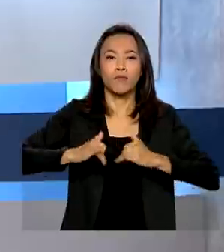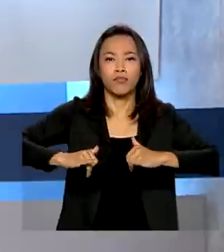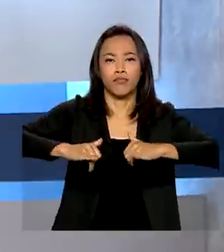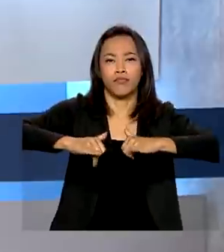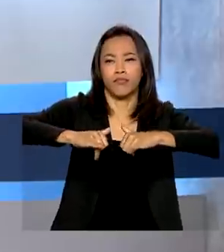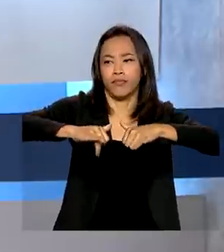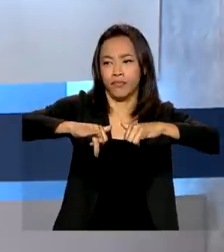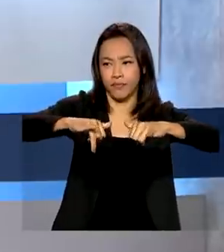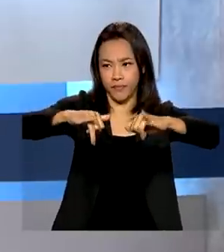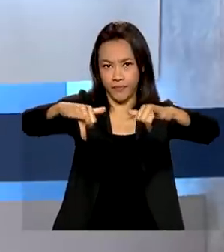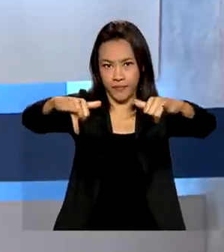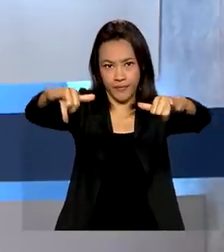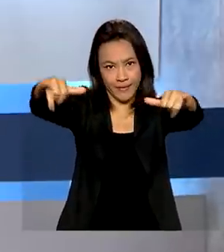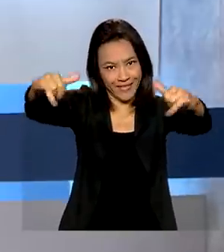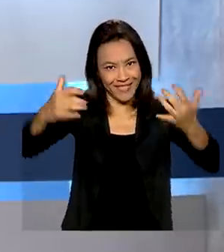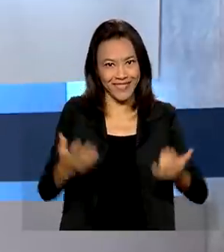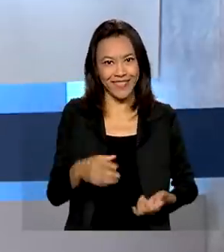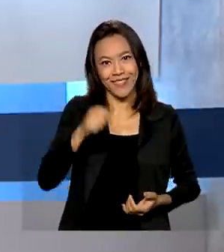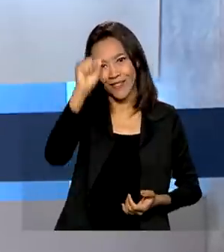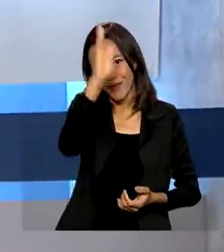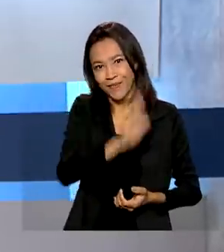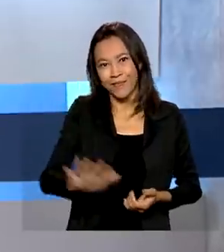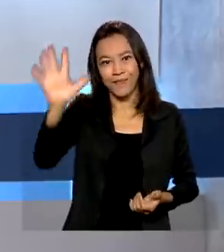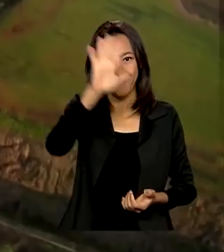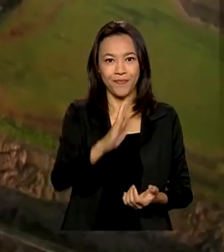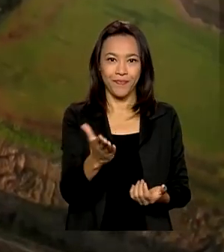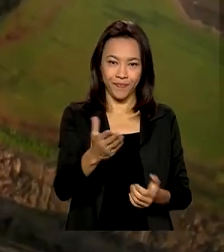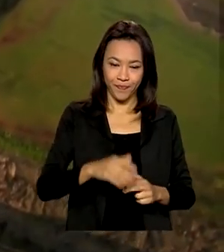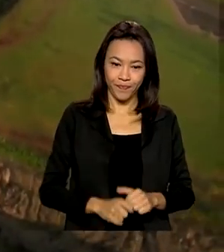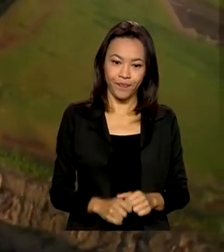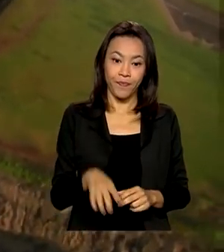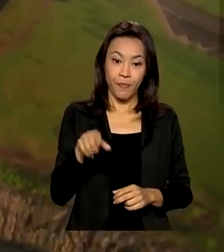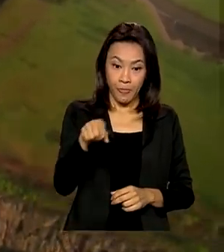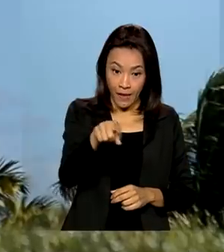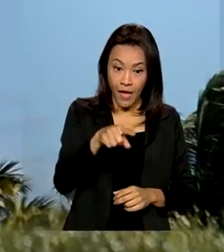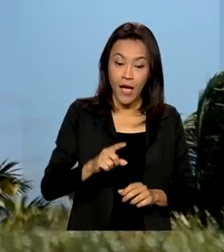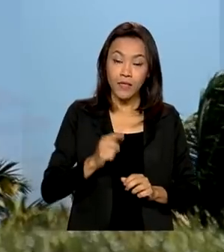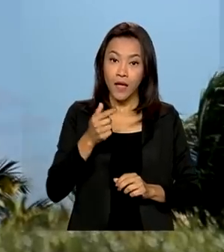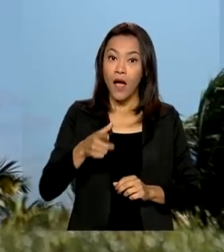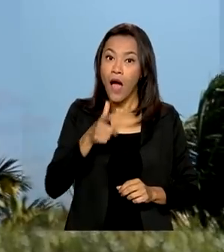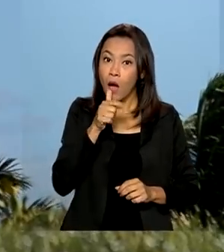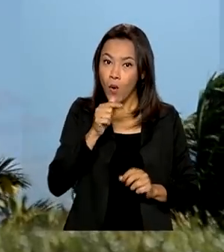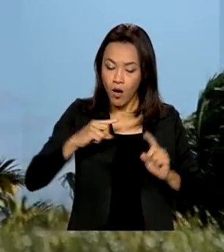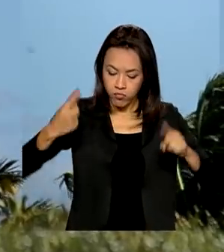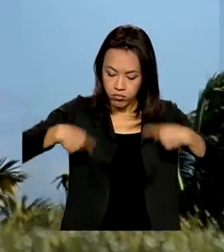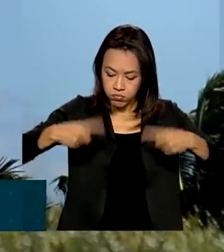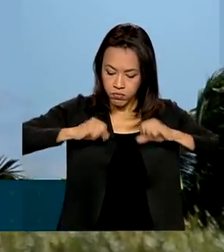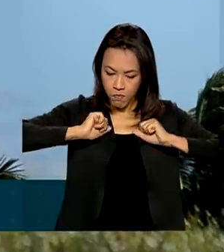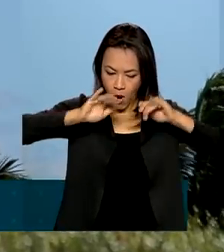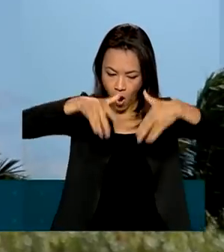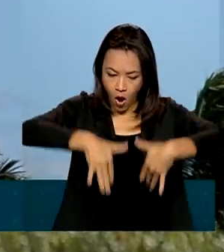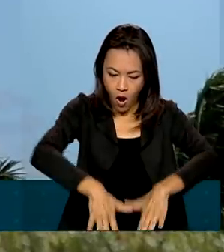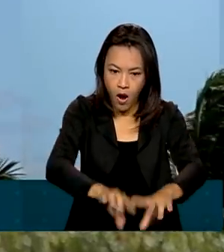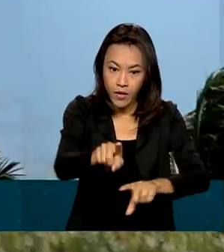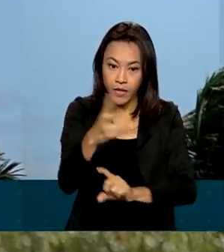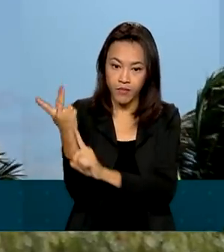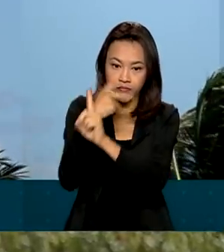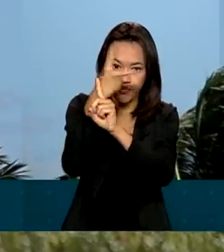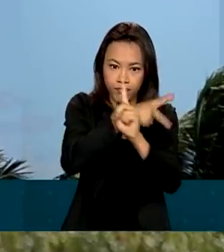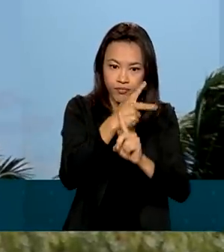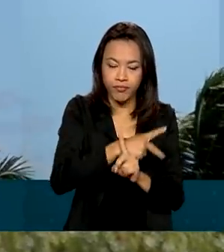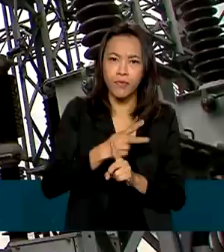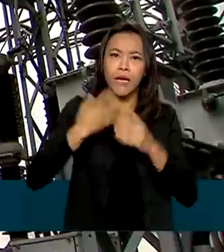geração e transmissão de energia elétrica no país. Com as hidrelétricas e as fontes eólicas e solares produzindo